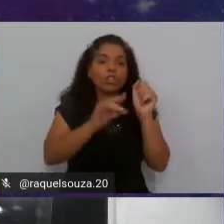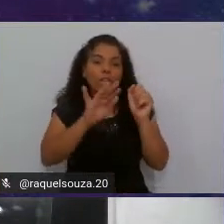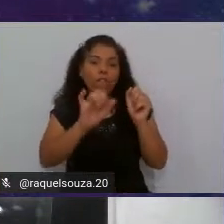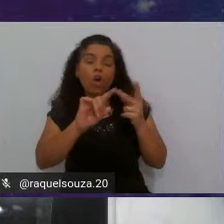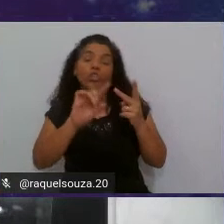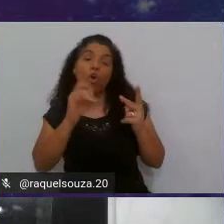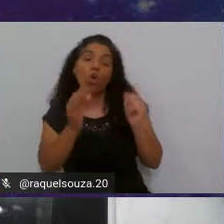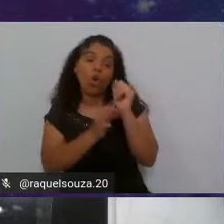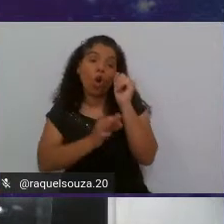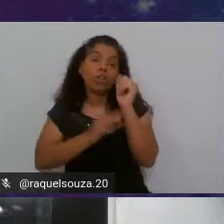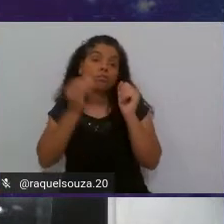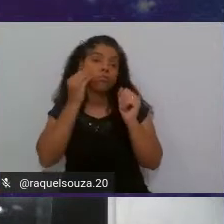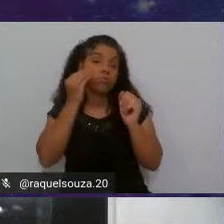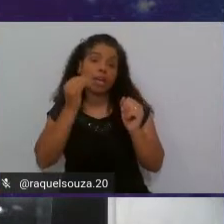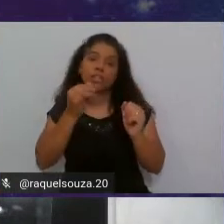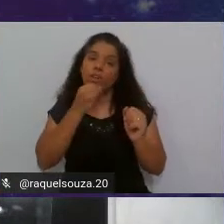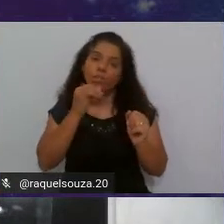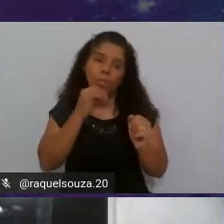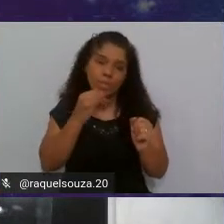automatizado,